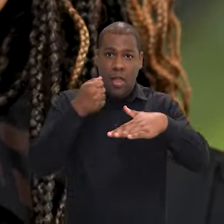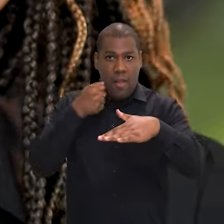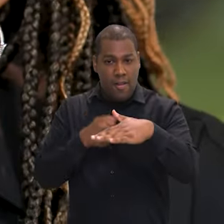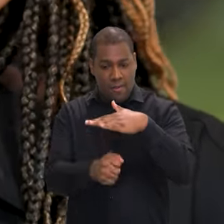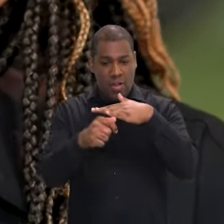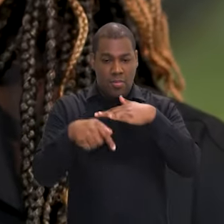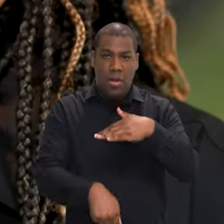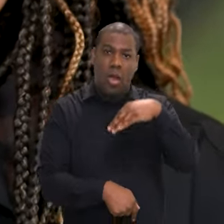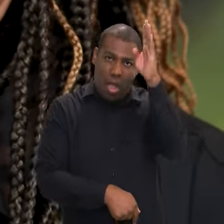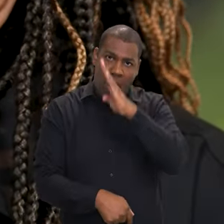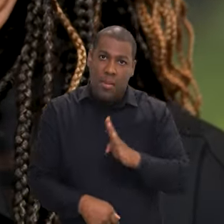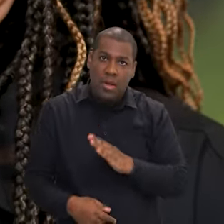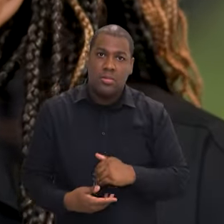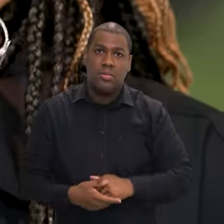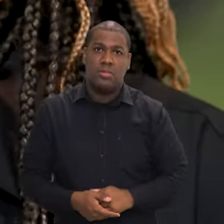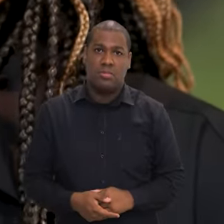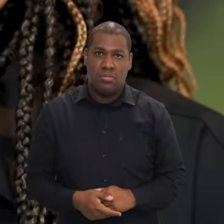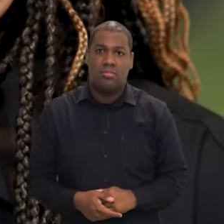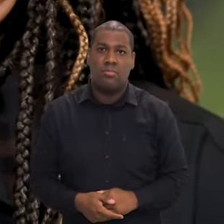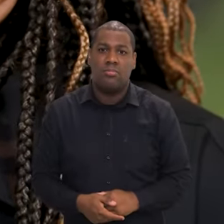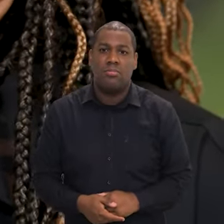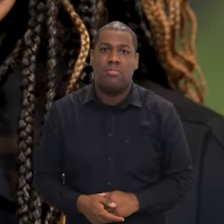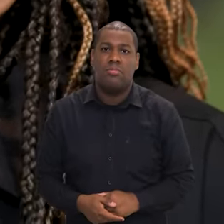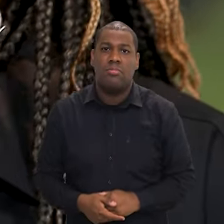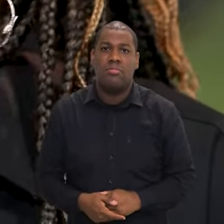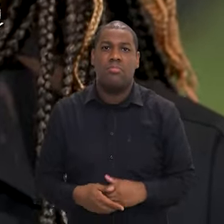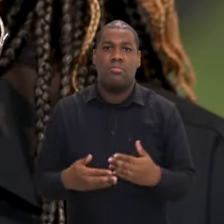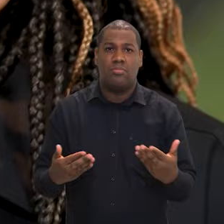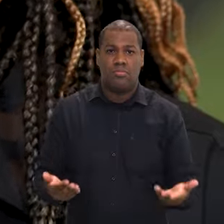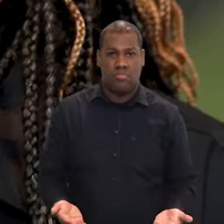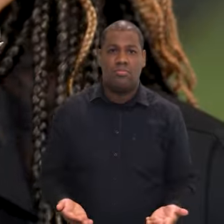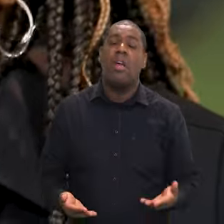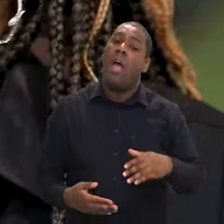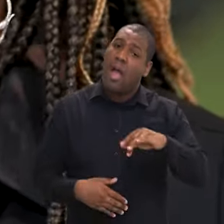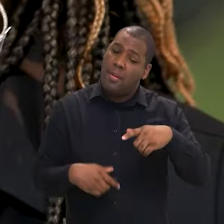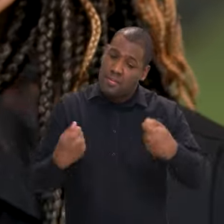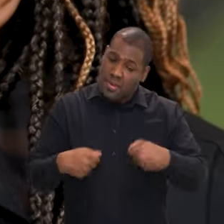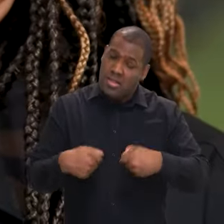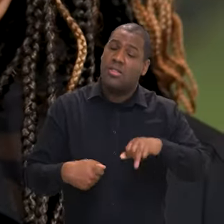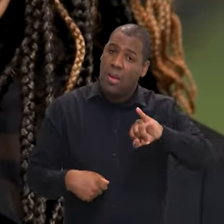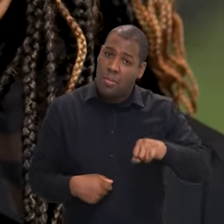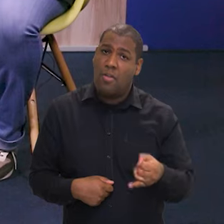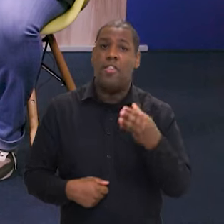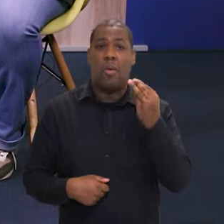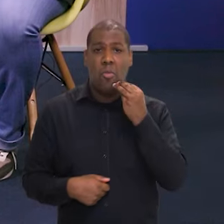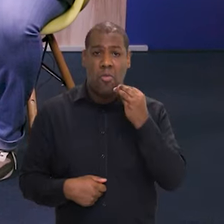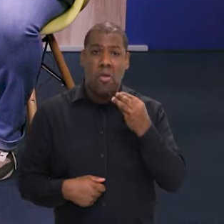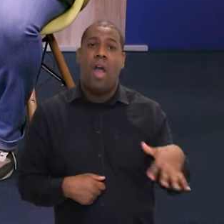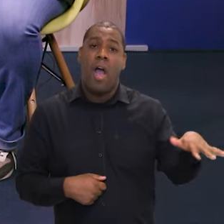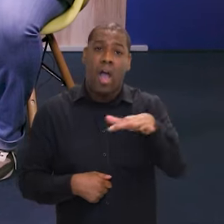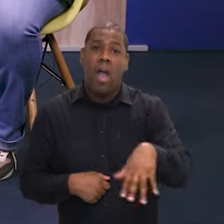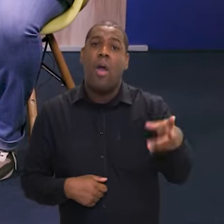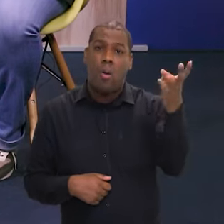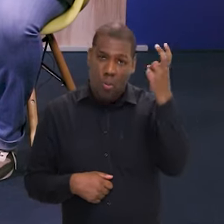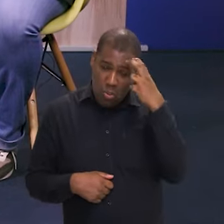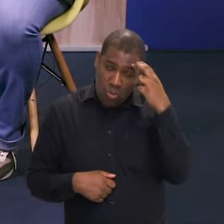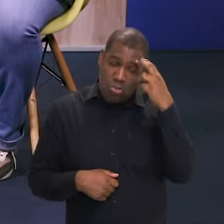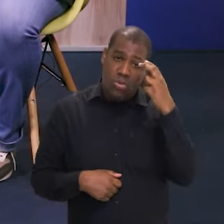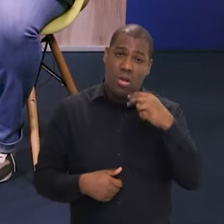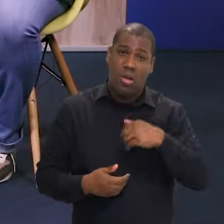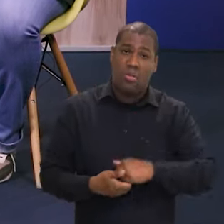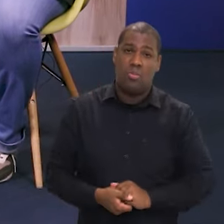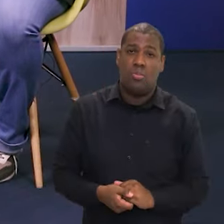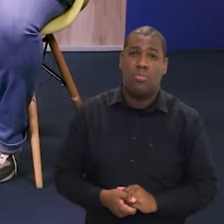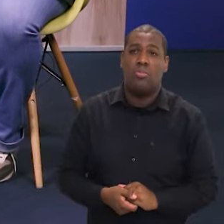Brasil, então, é esse momento que o Brasil está, essa a realidade. Como é que a gente vai negar isso e não vai tirar proveito disso? Então, no âmbito cultural